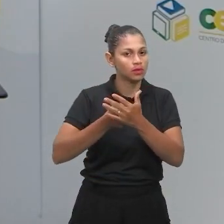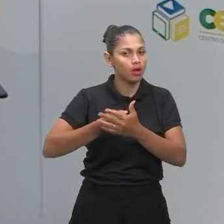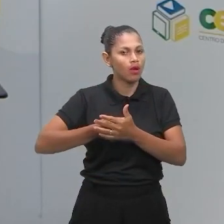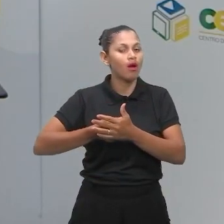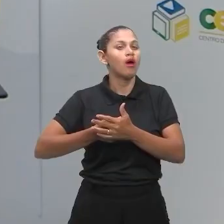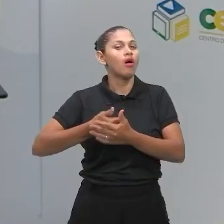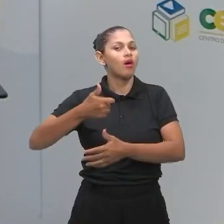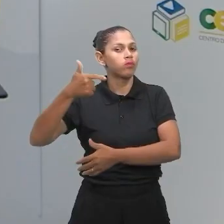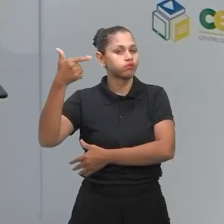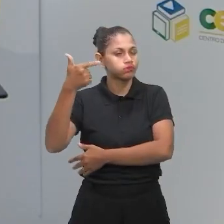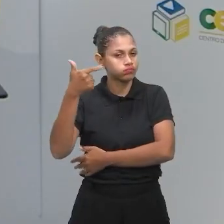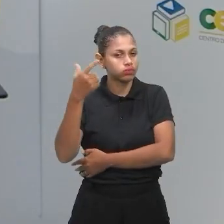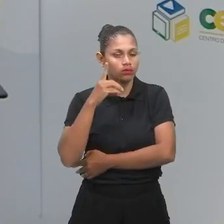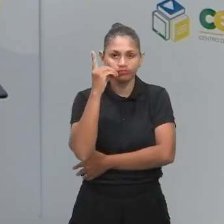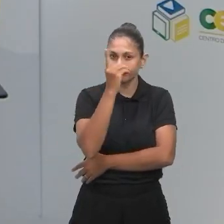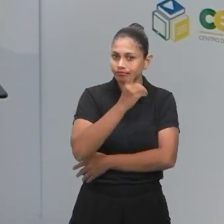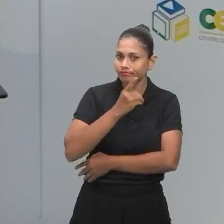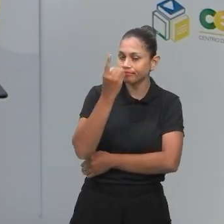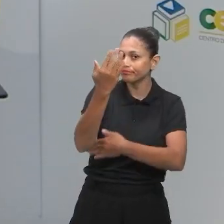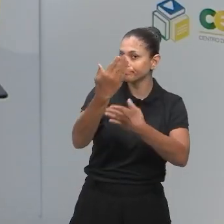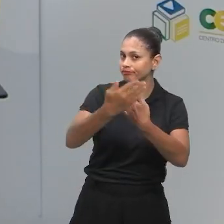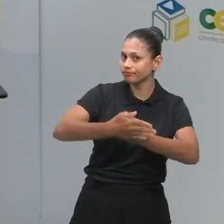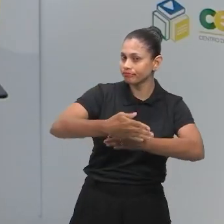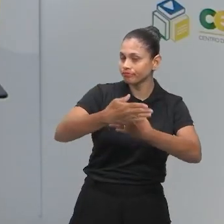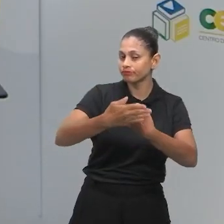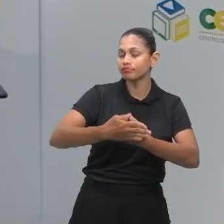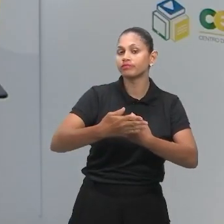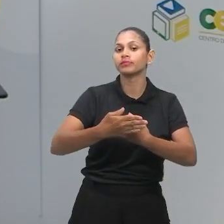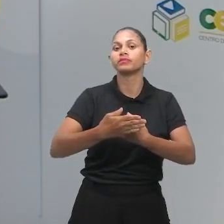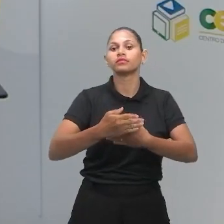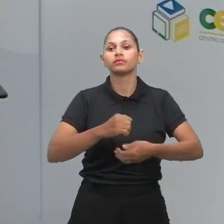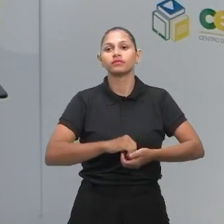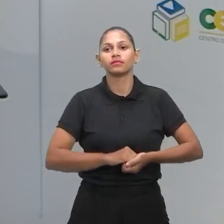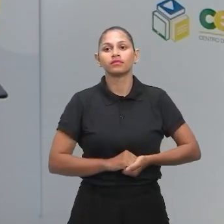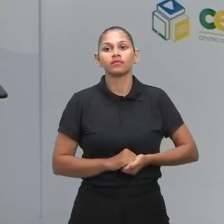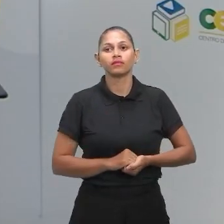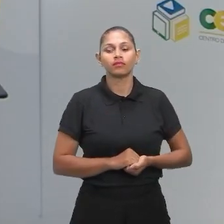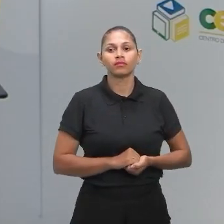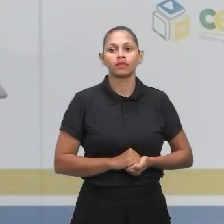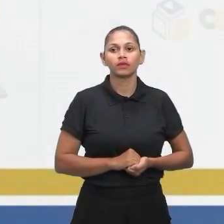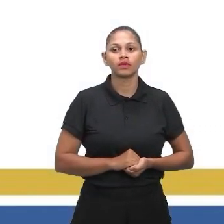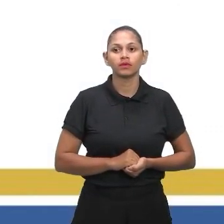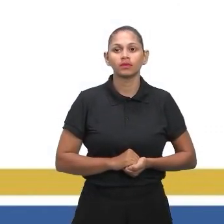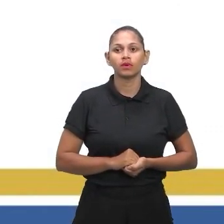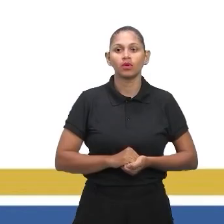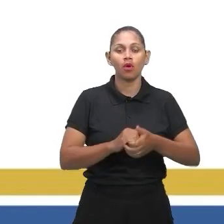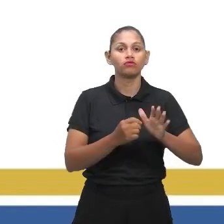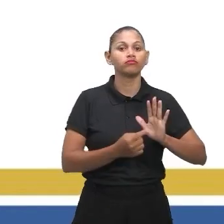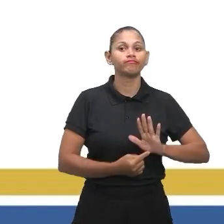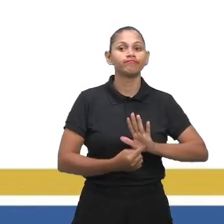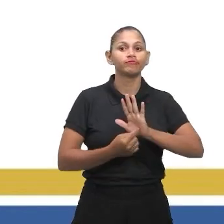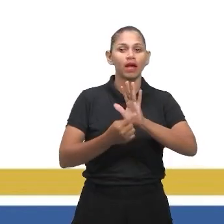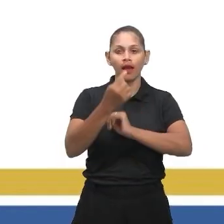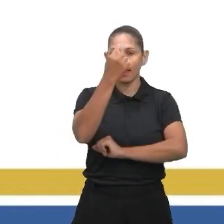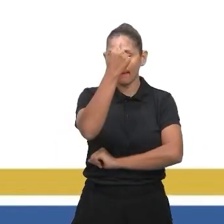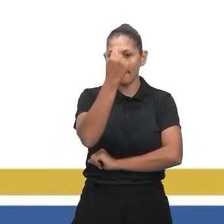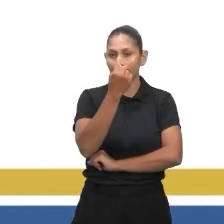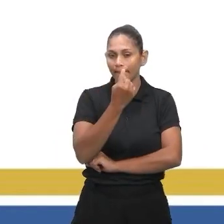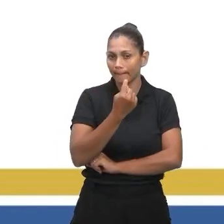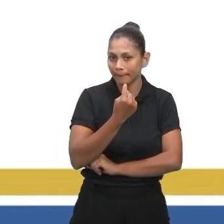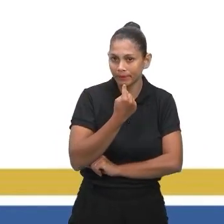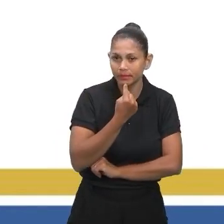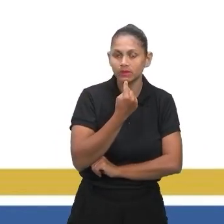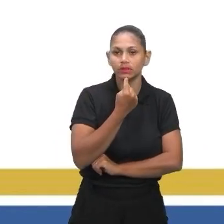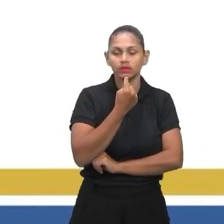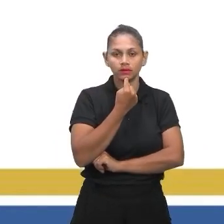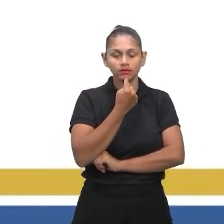que vai cair em natureza e matemática. Mas como que isso é cobrado? Traz aqui para a tela para a gente dar uma olhada como que isso aparece lá no dia da